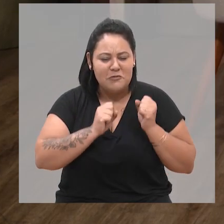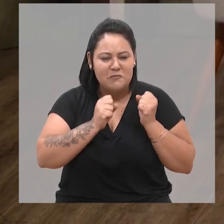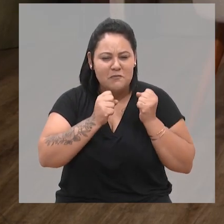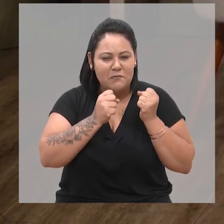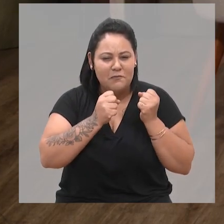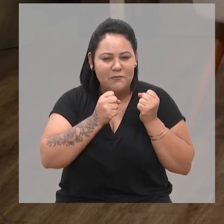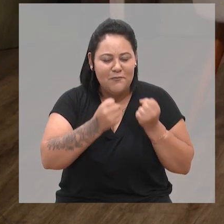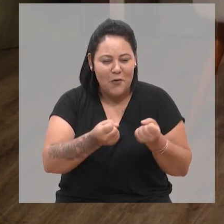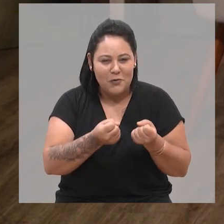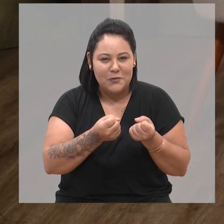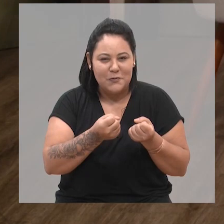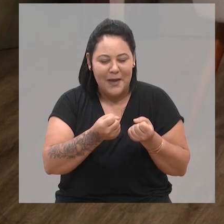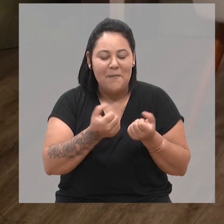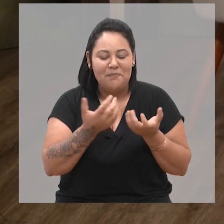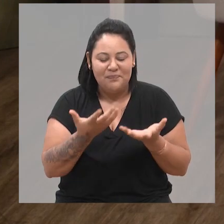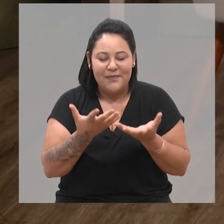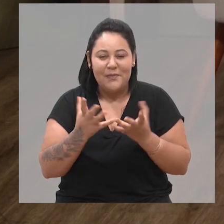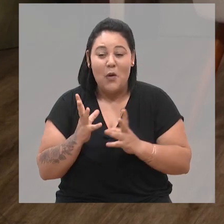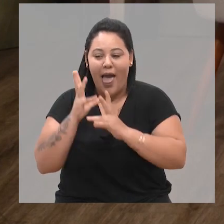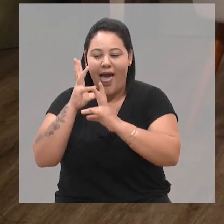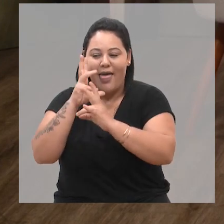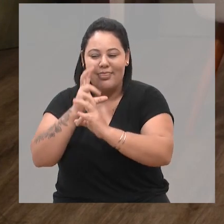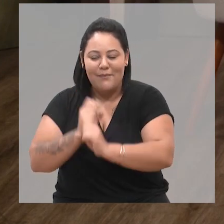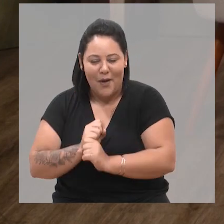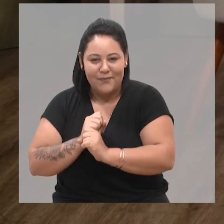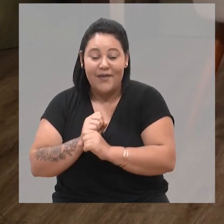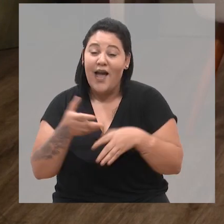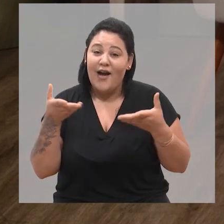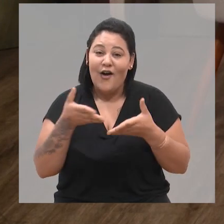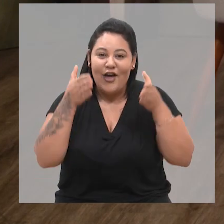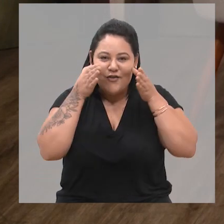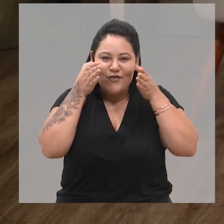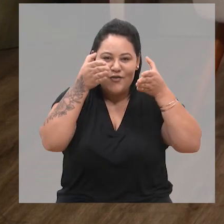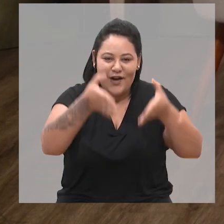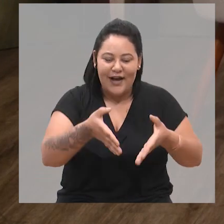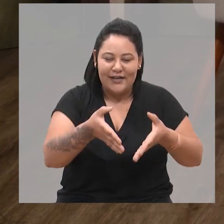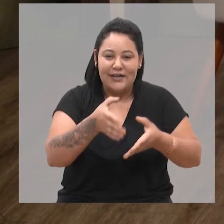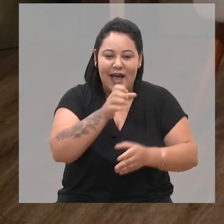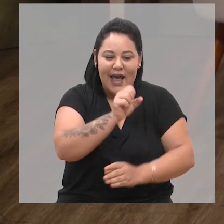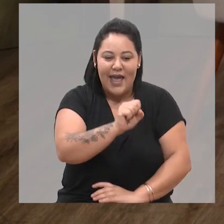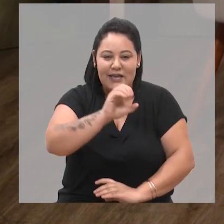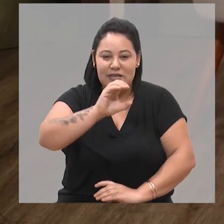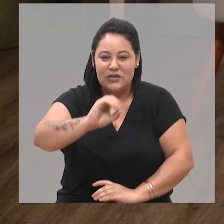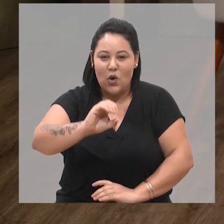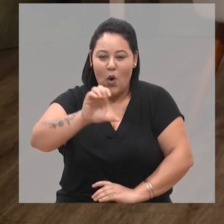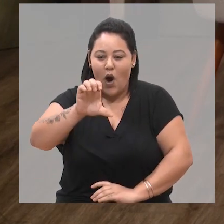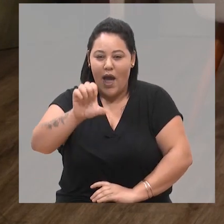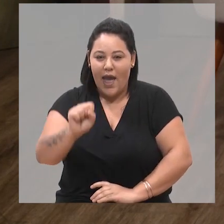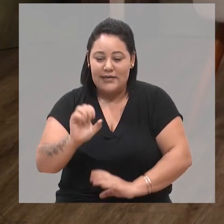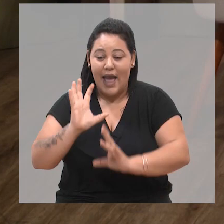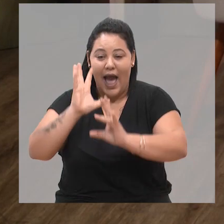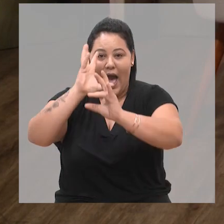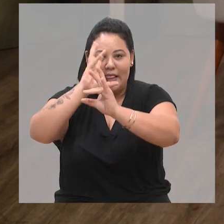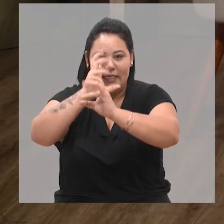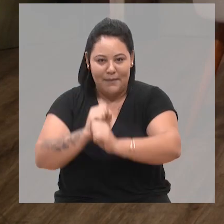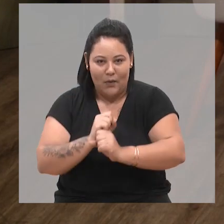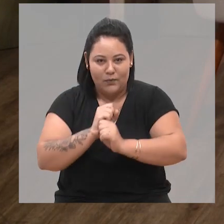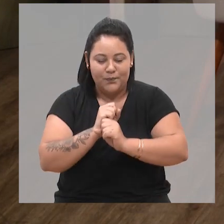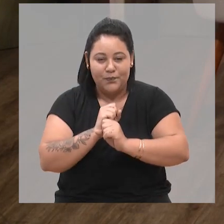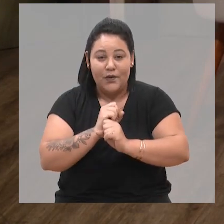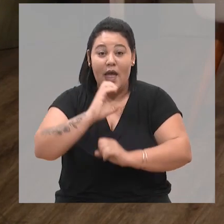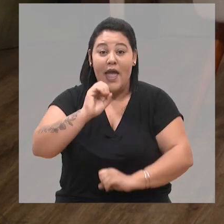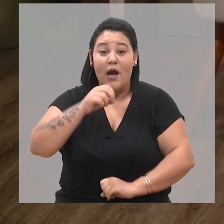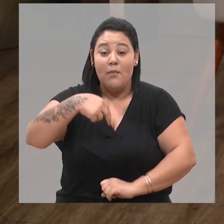animal e agora mais focada na SOS Animal, que é uma ONG também